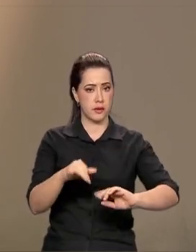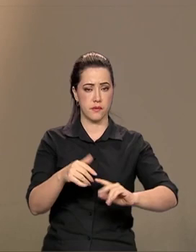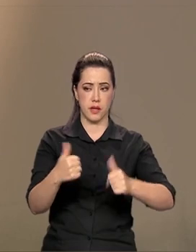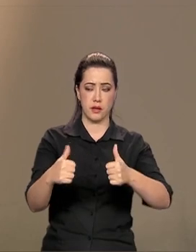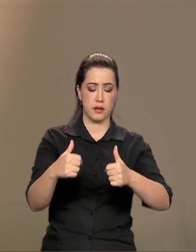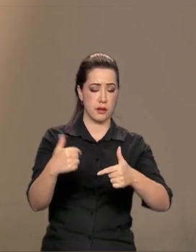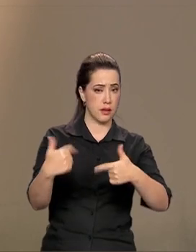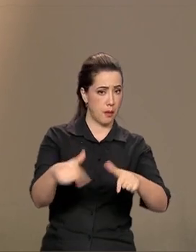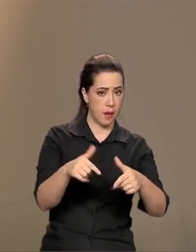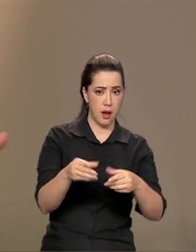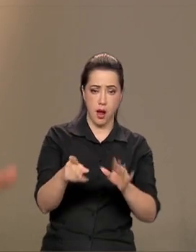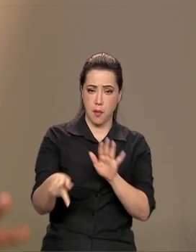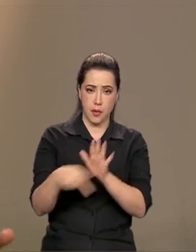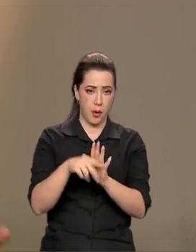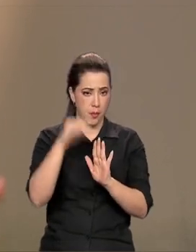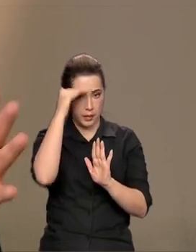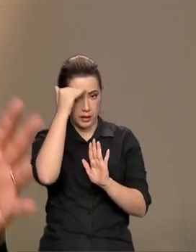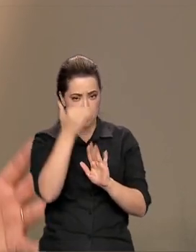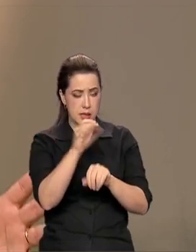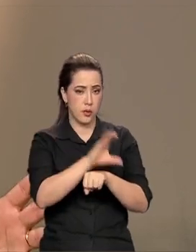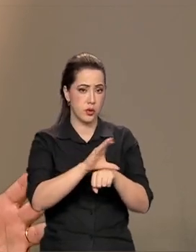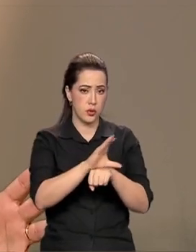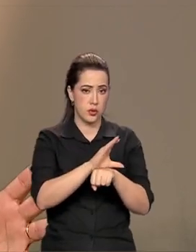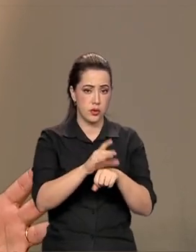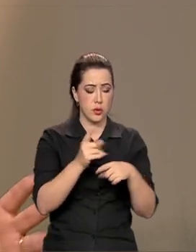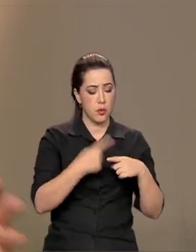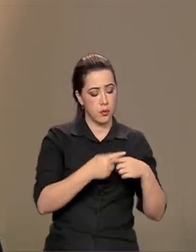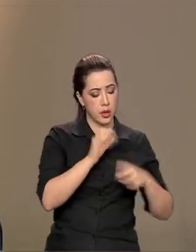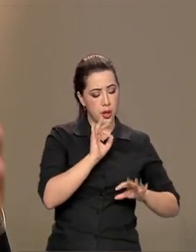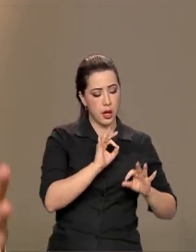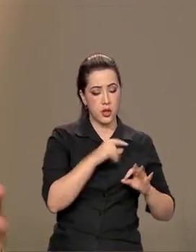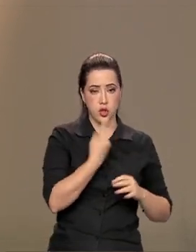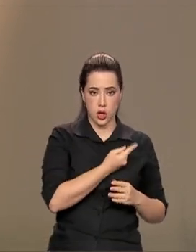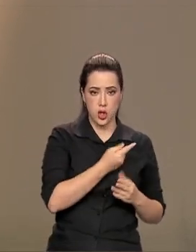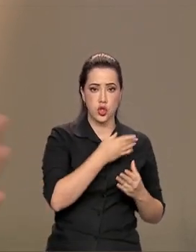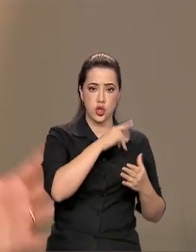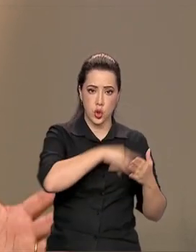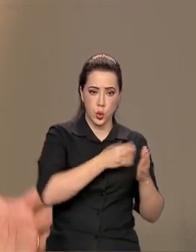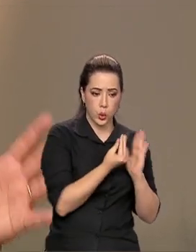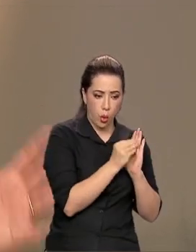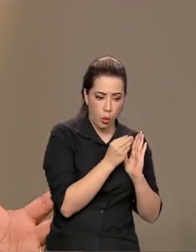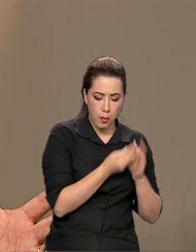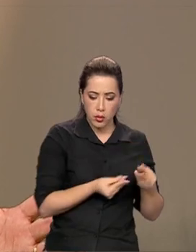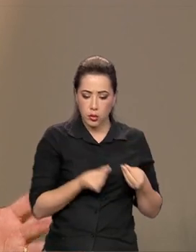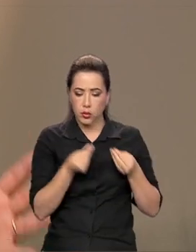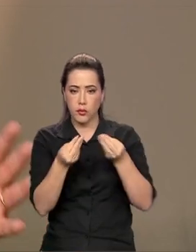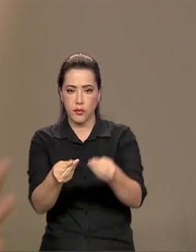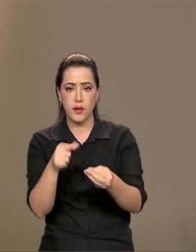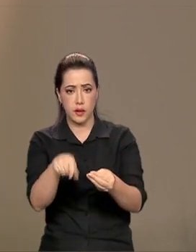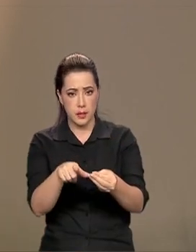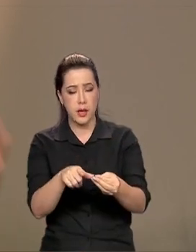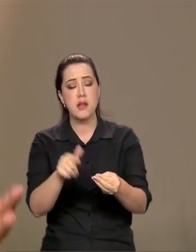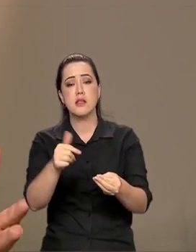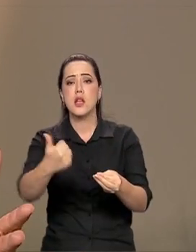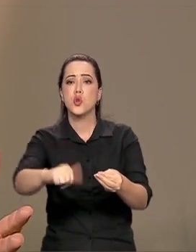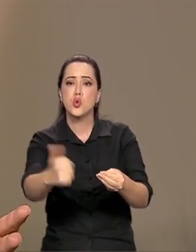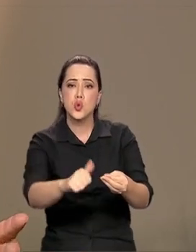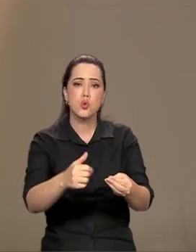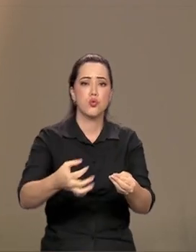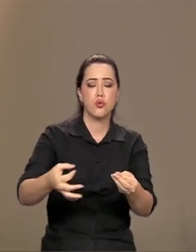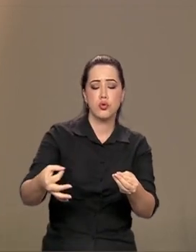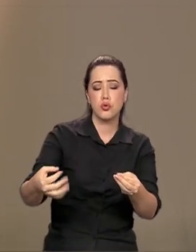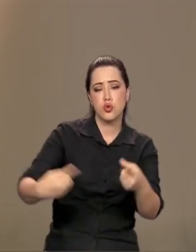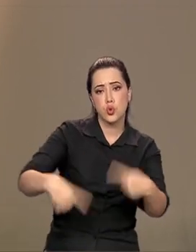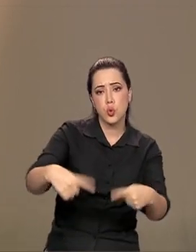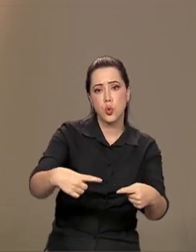o seu dever constitucional, de uma vez recebendo a peça do planejamento, discutir e até o final do ano aprovar. Qual é a diferença, então?